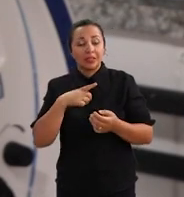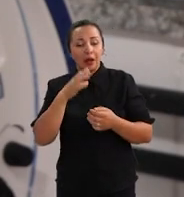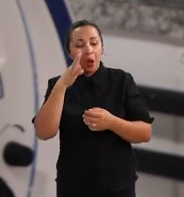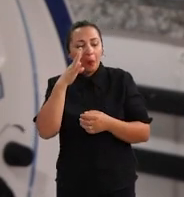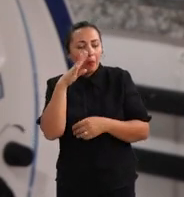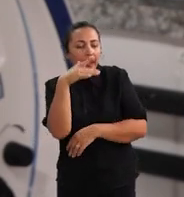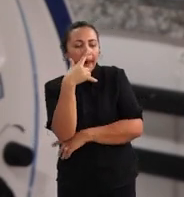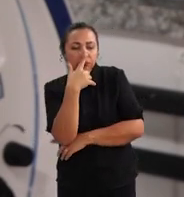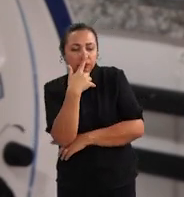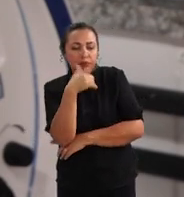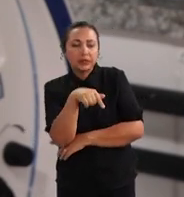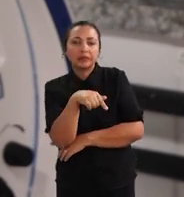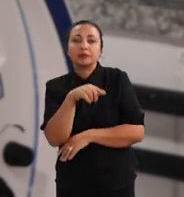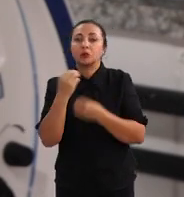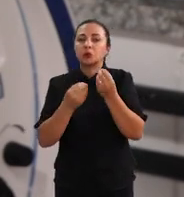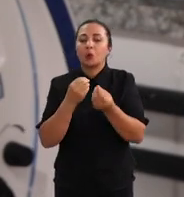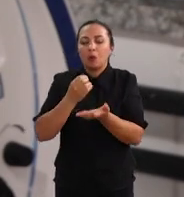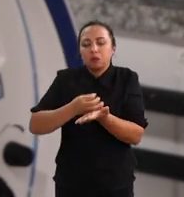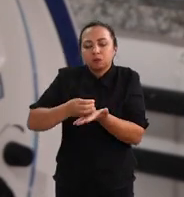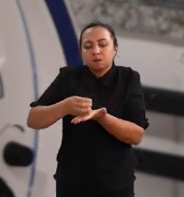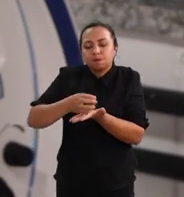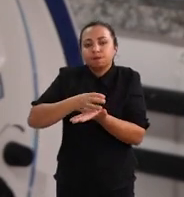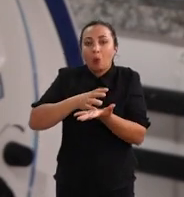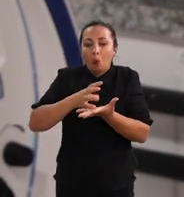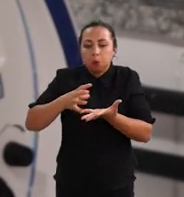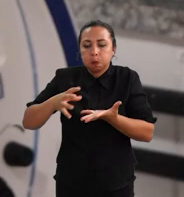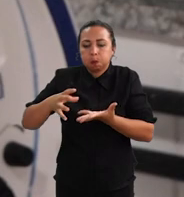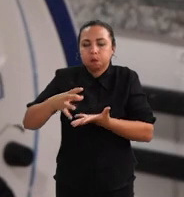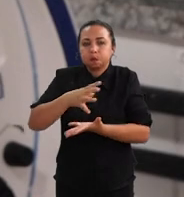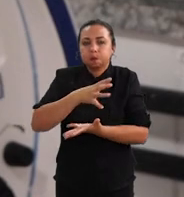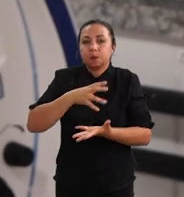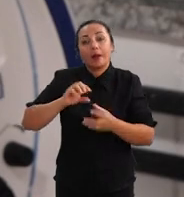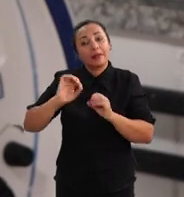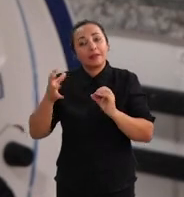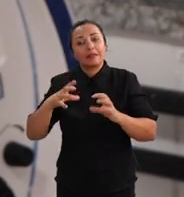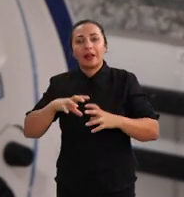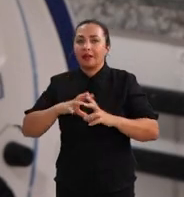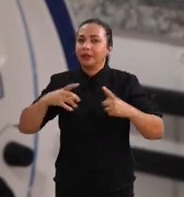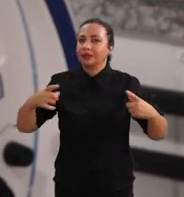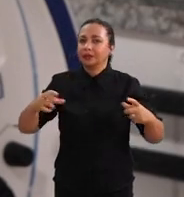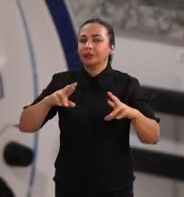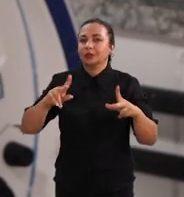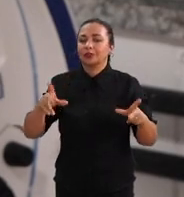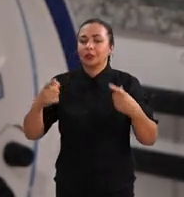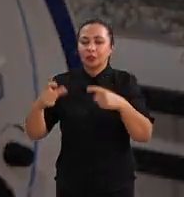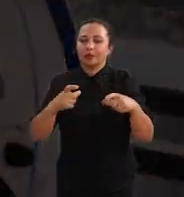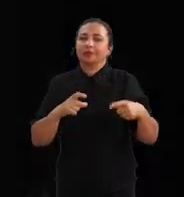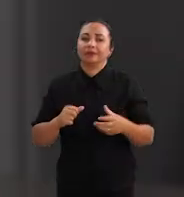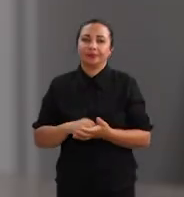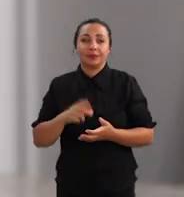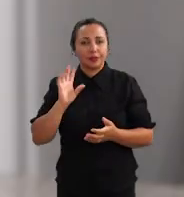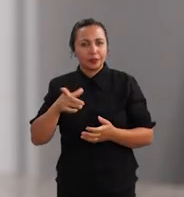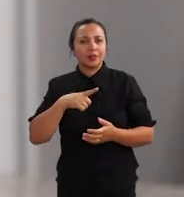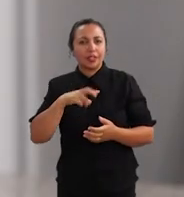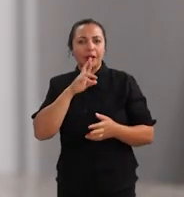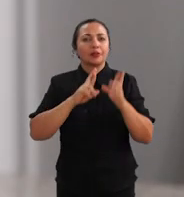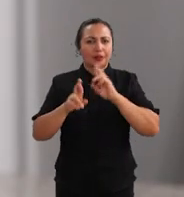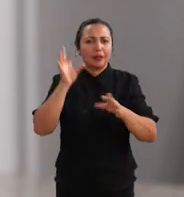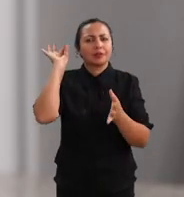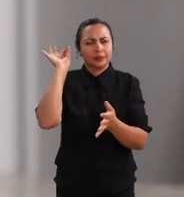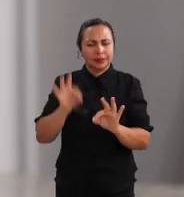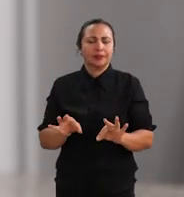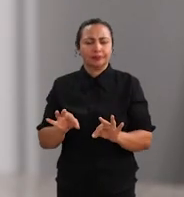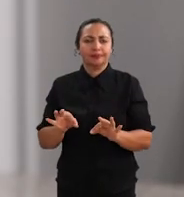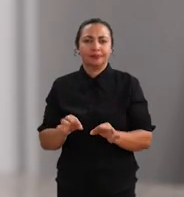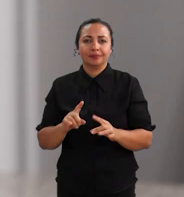E a gente quer observar como esses fungos crescem, se eles vão crescer em diferentes condições. Nós já temos resultados